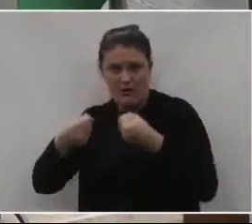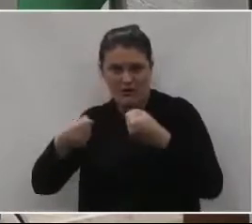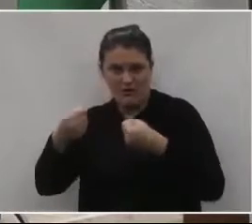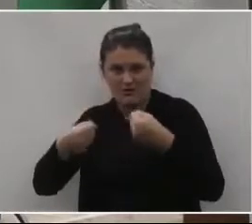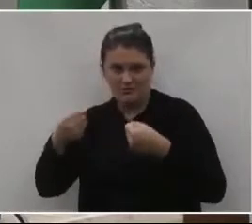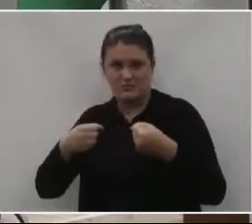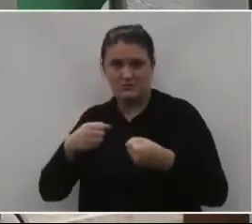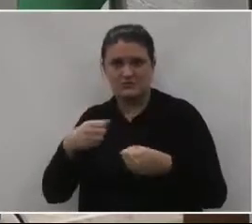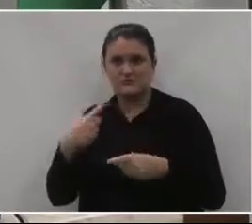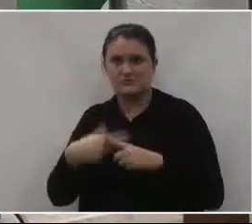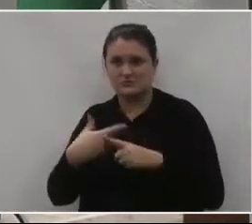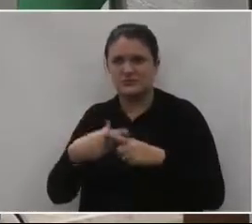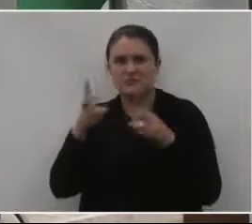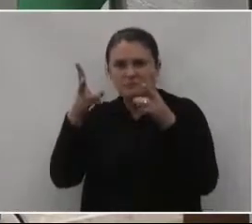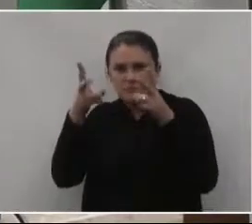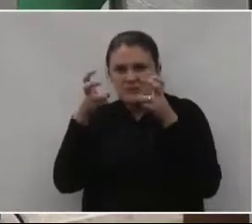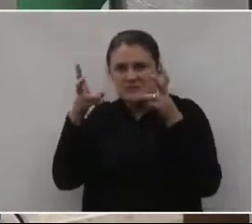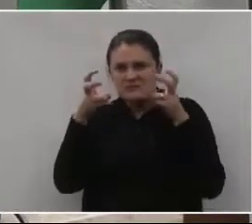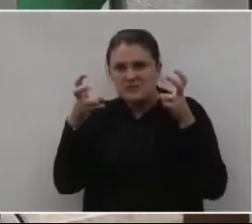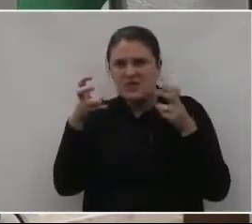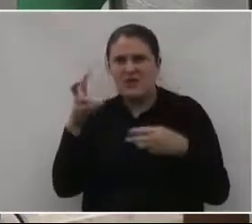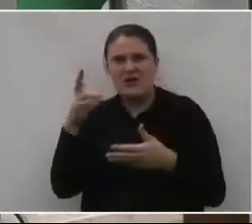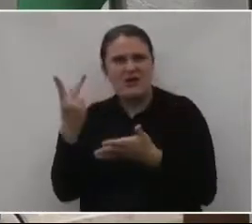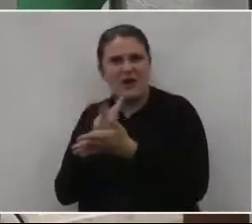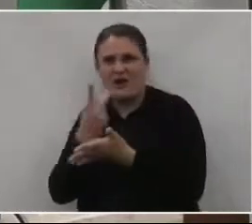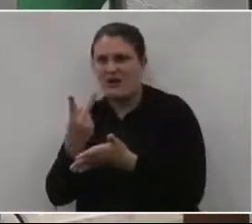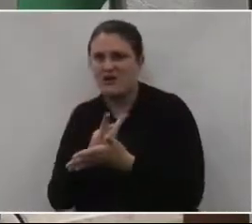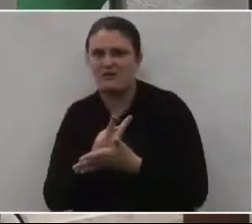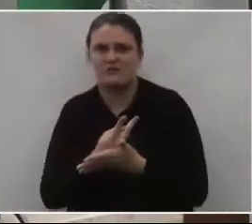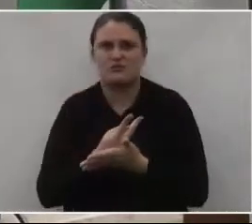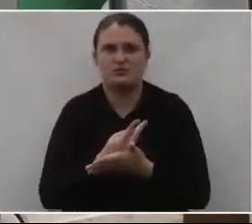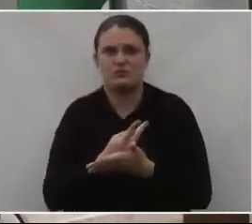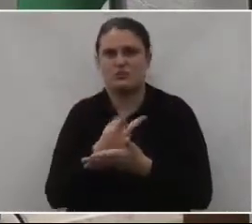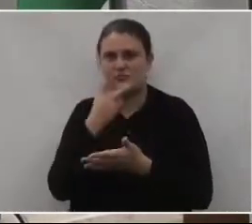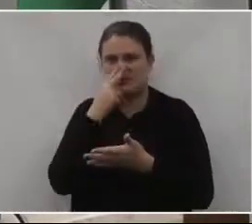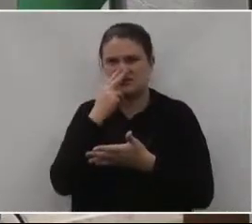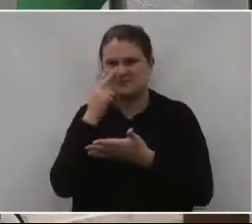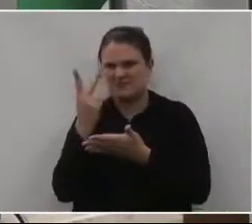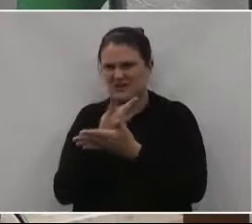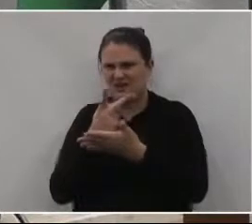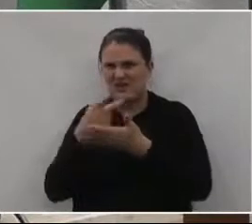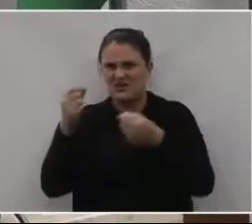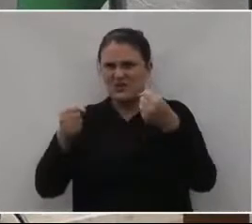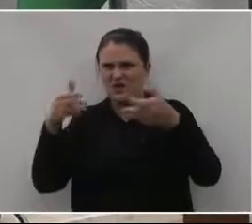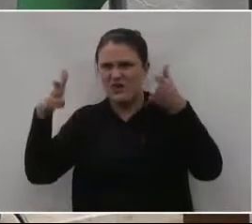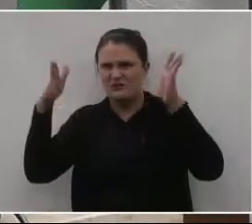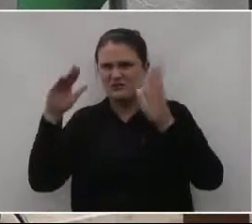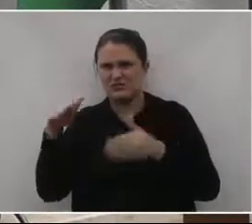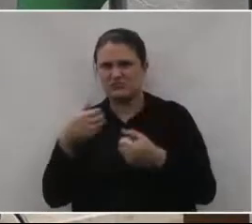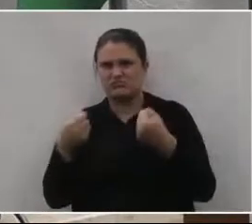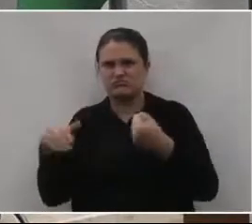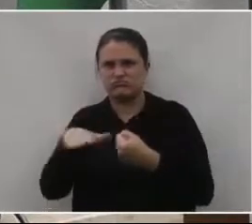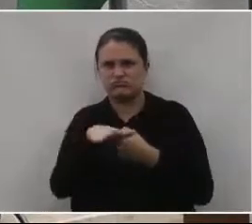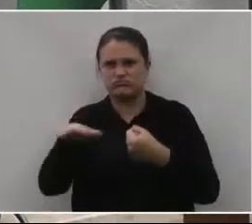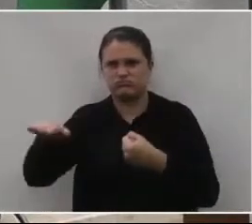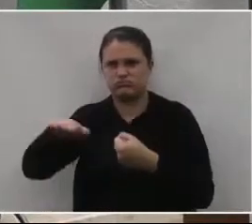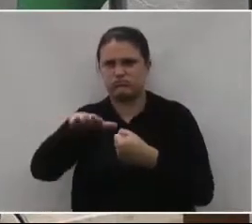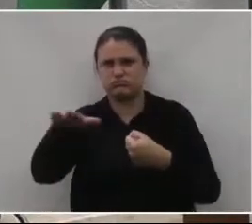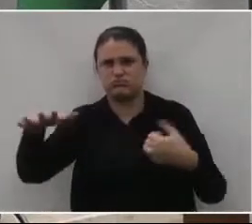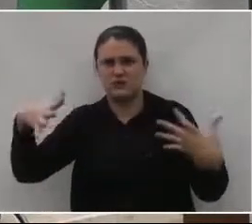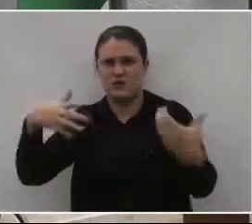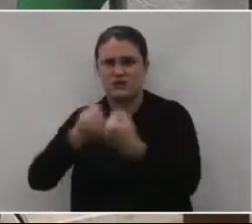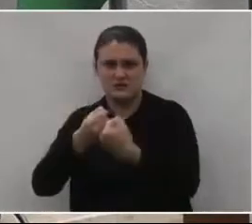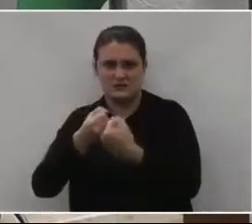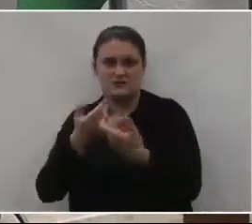o qual estava logo atrás e percebeu que algo estava errado com aquele caminhão à frente. E, quando deu todo aquele